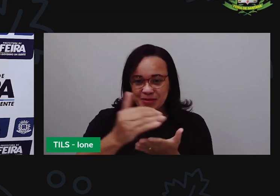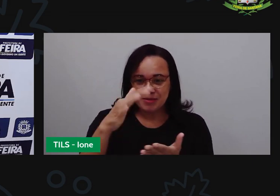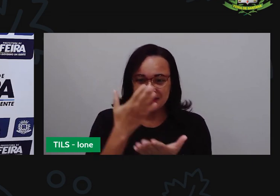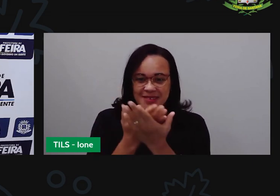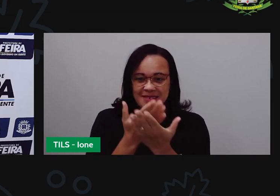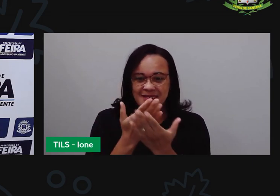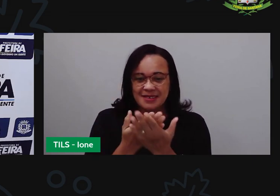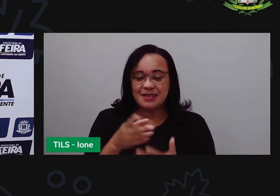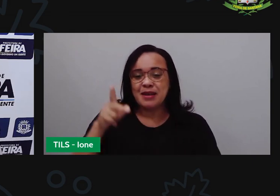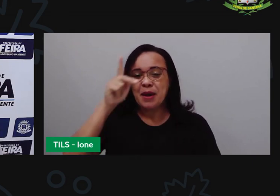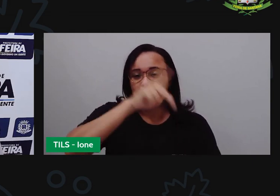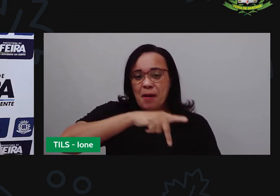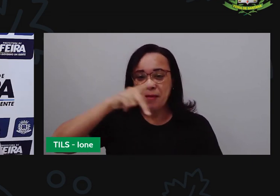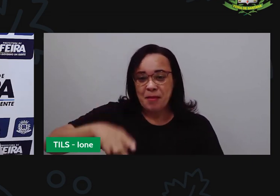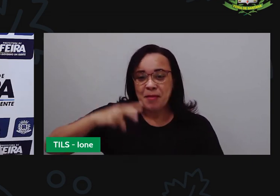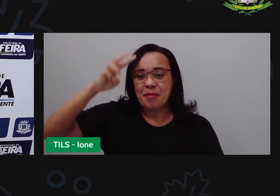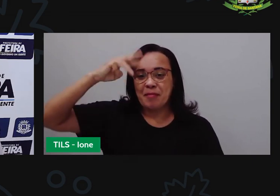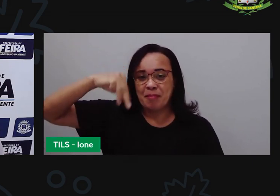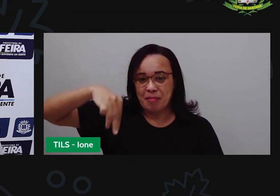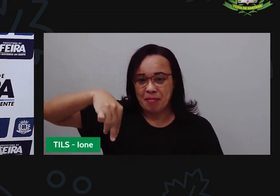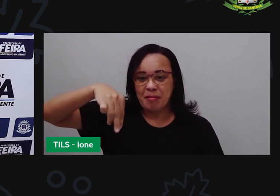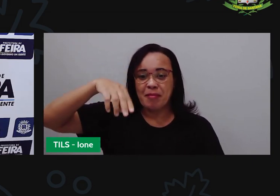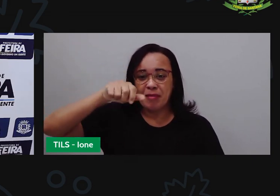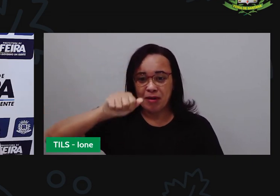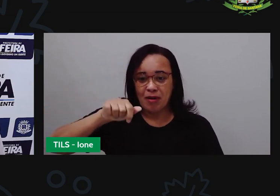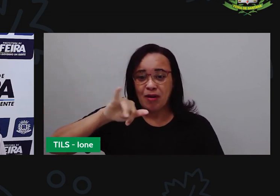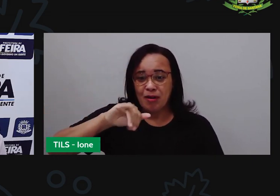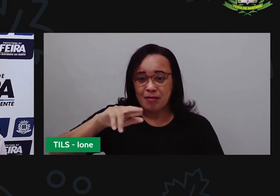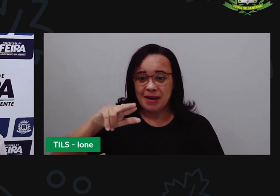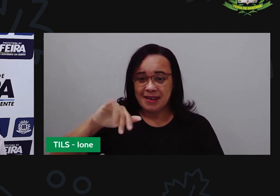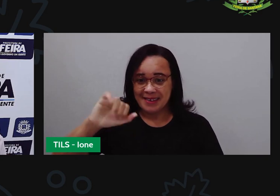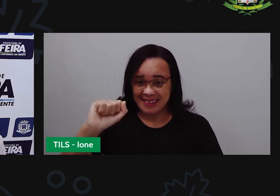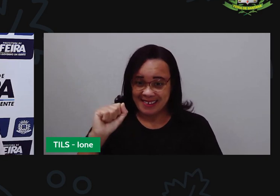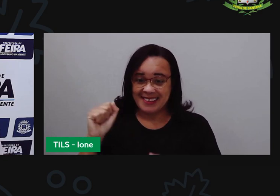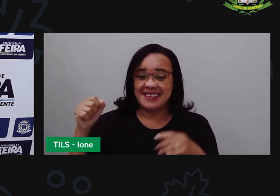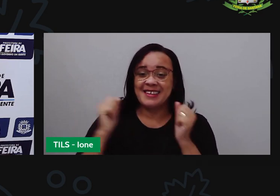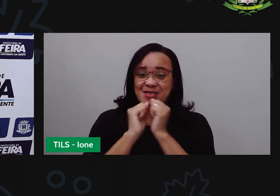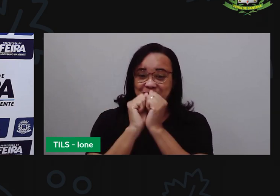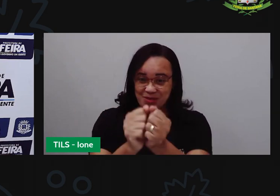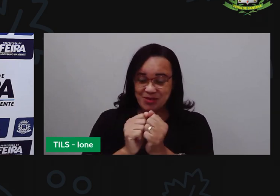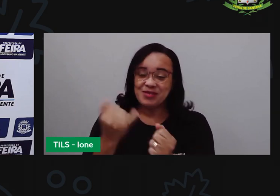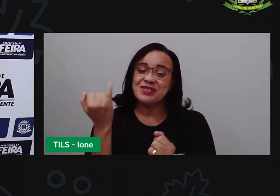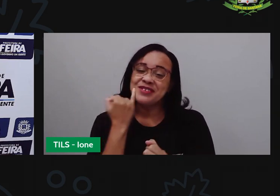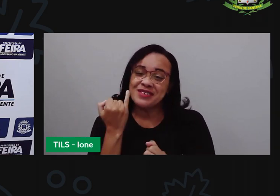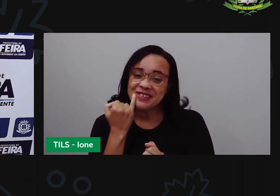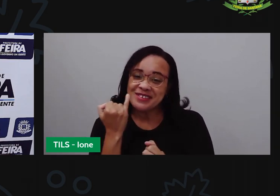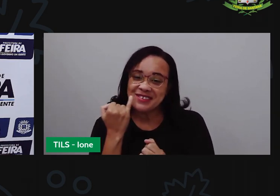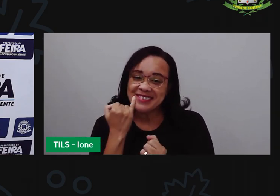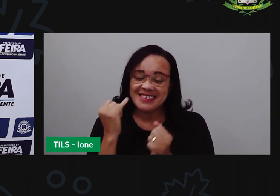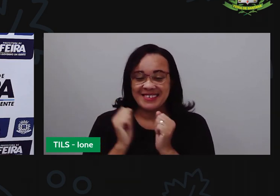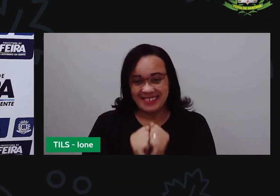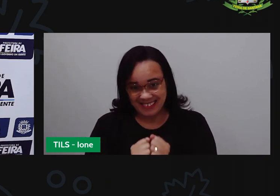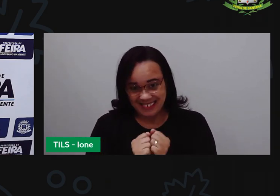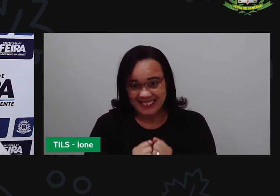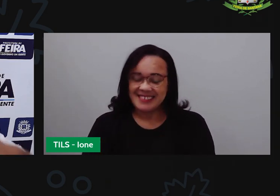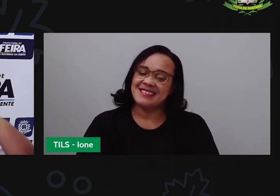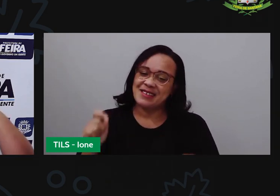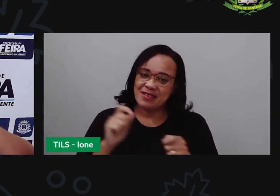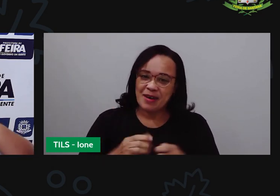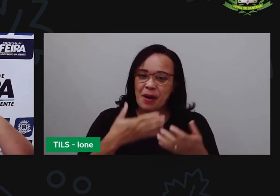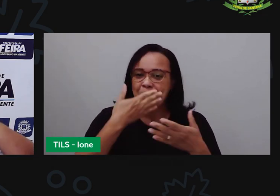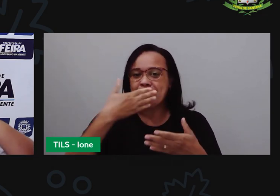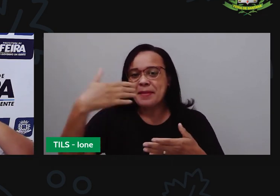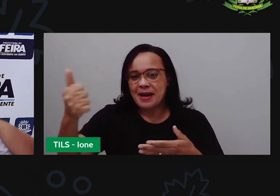Pró-Maria e Ione, Ione e Pró-Maria. Façam o melhor, ó,